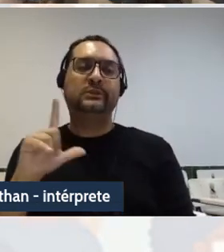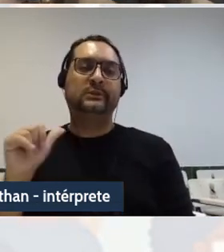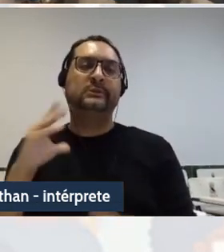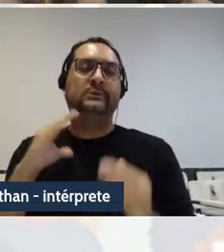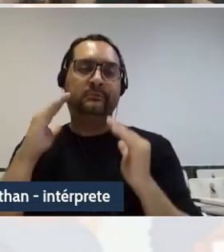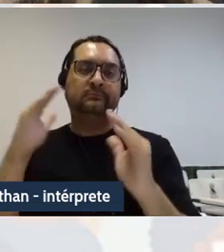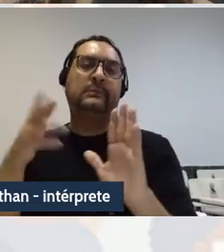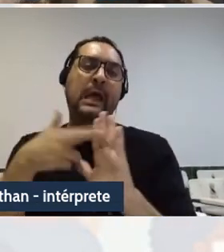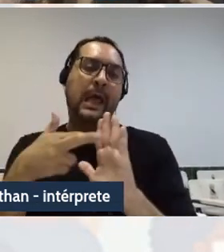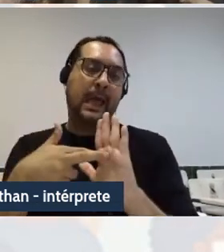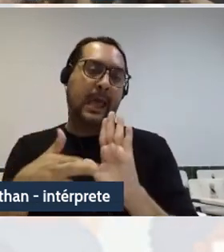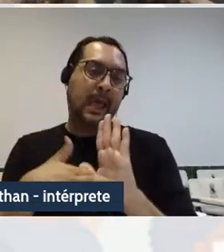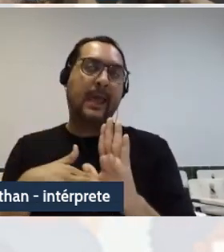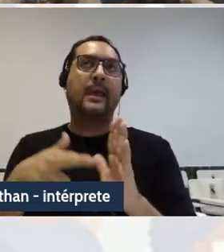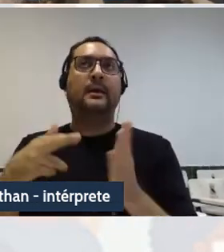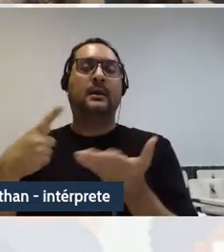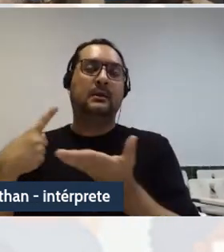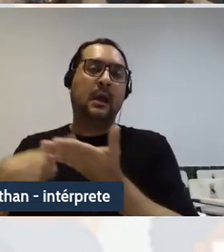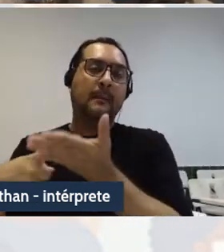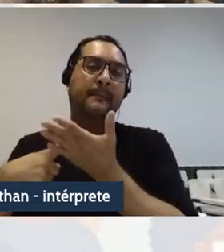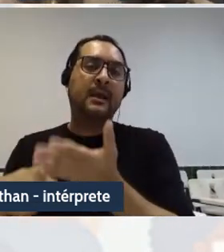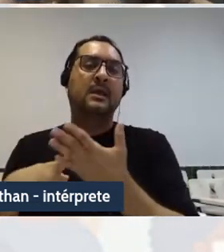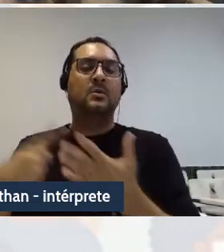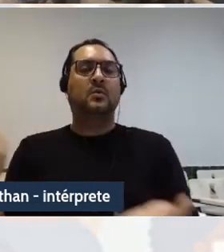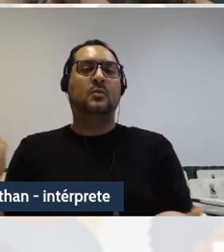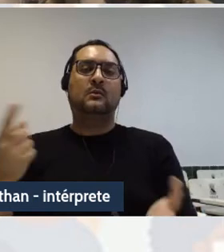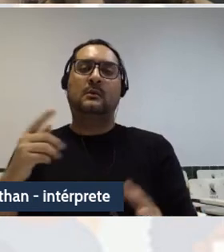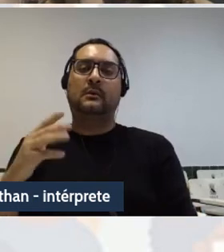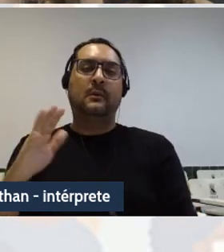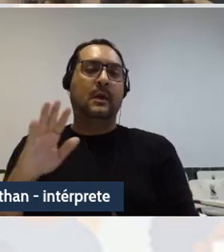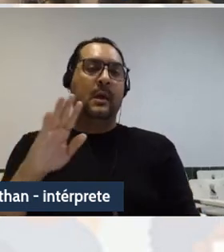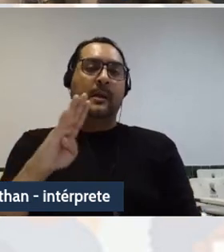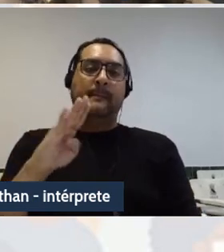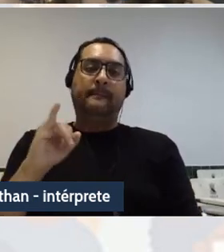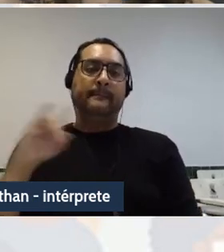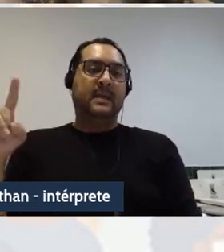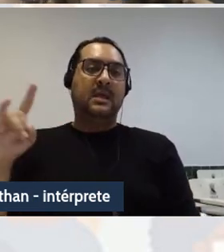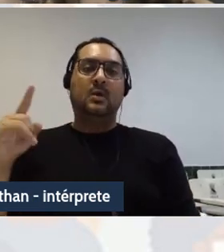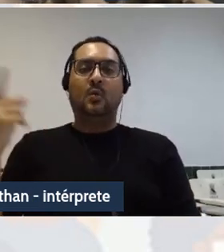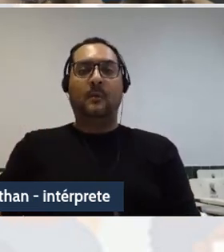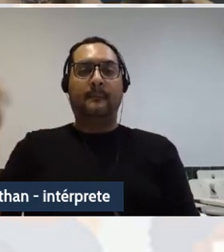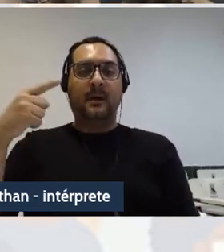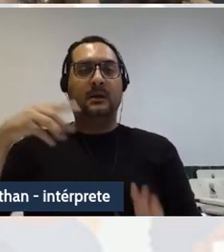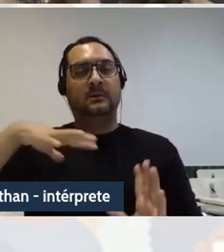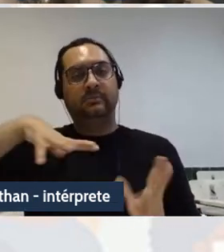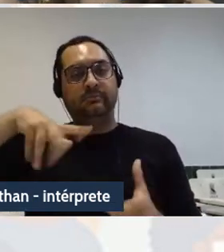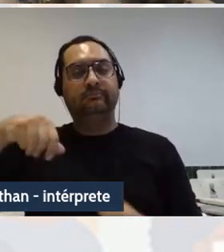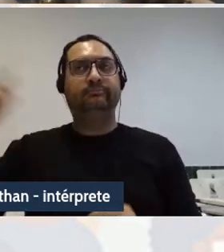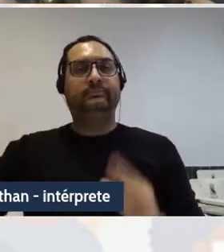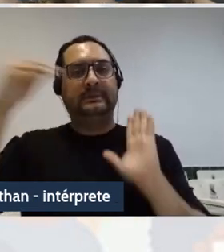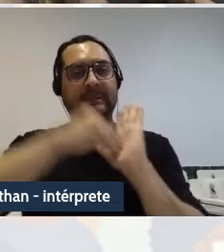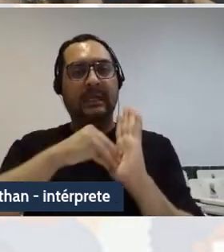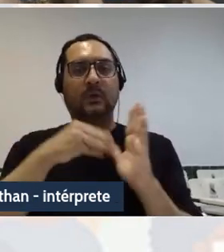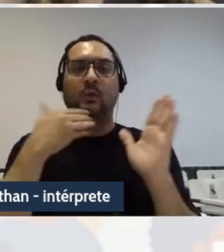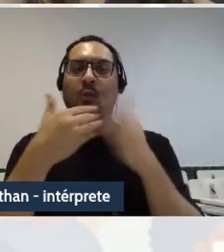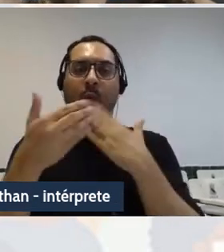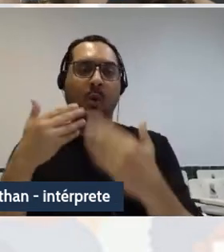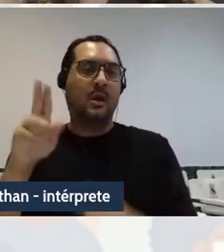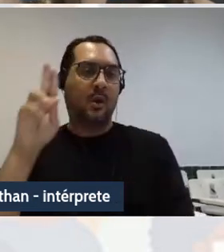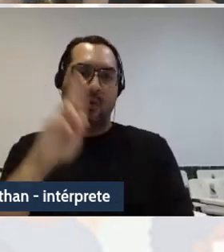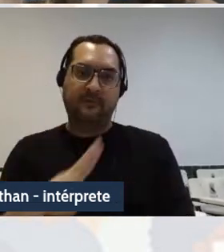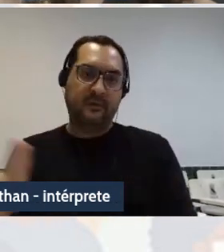lineamento internacionais que o Banco Mundial, entre outros organismos, coloca para serem praticados em prol do sistema